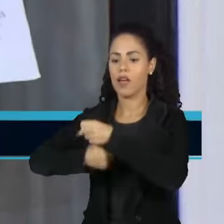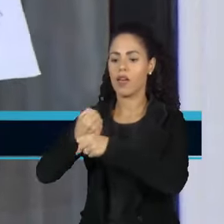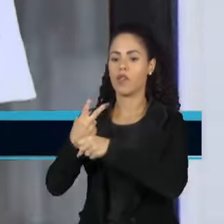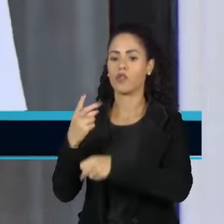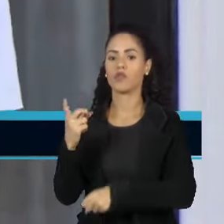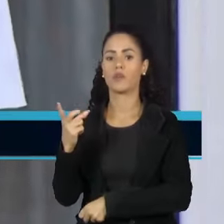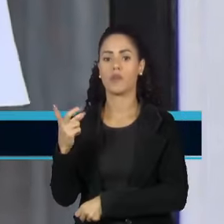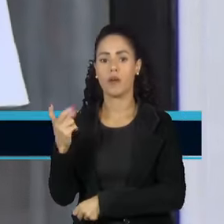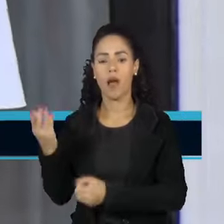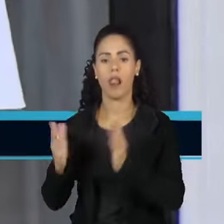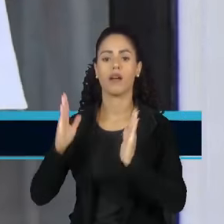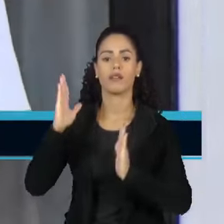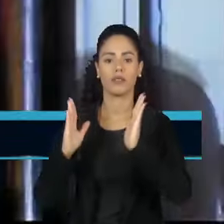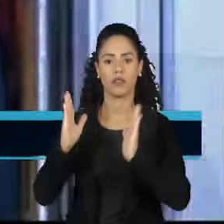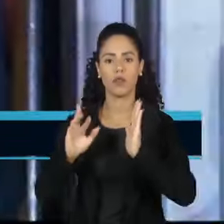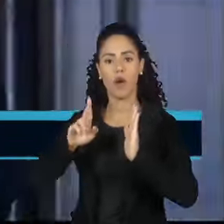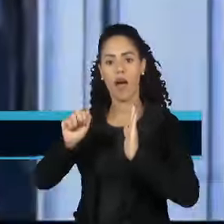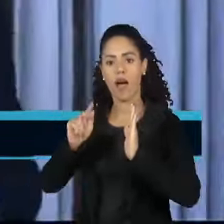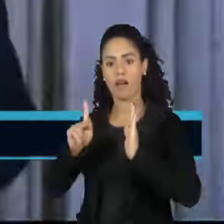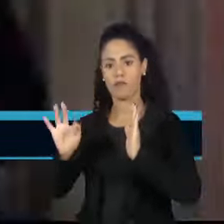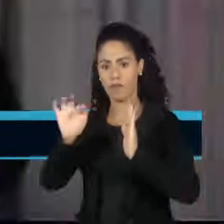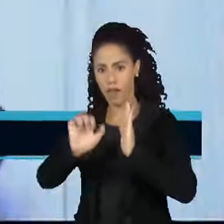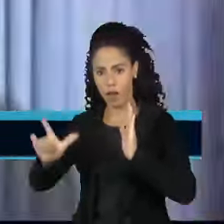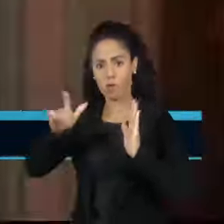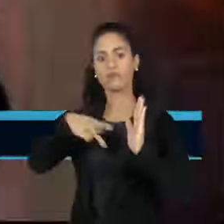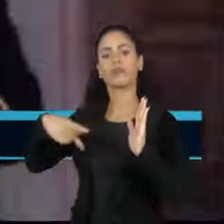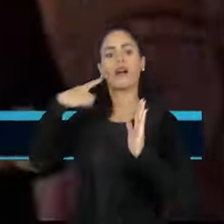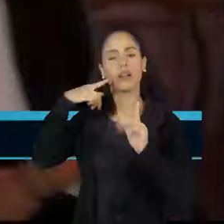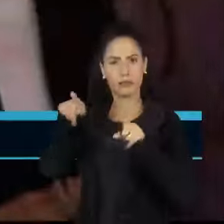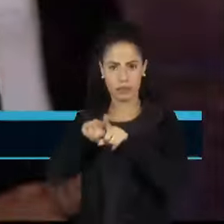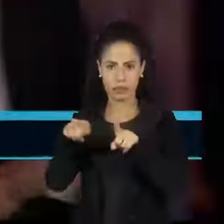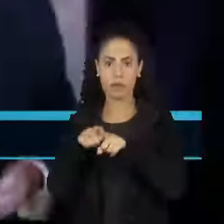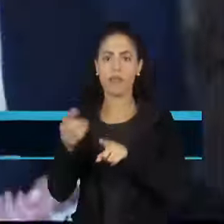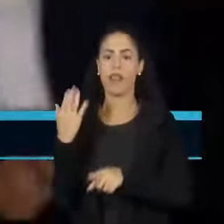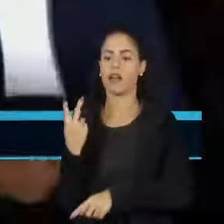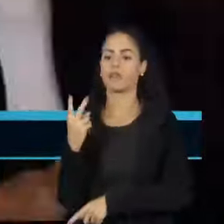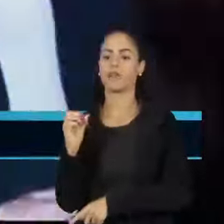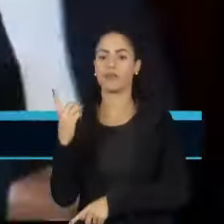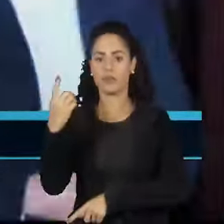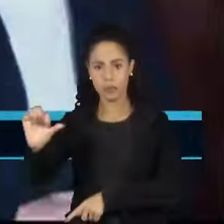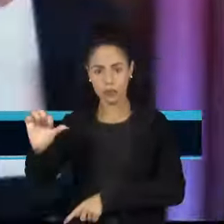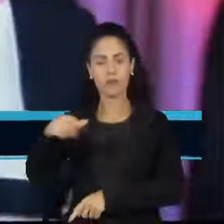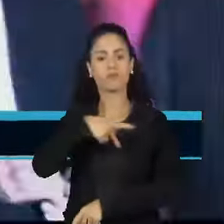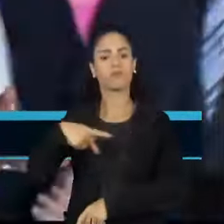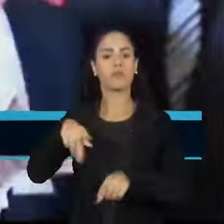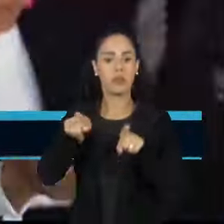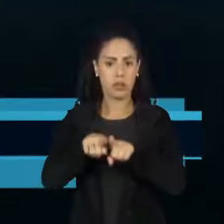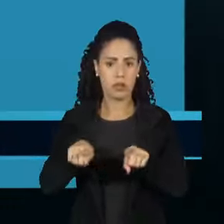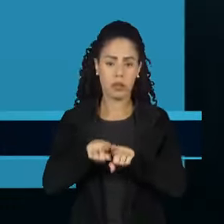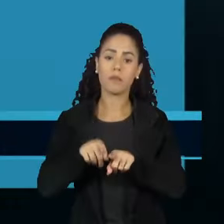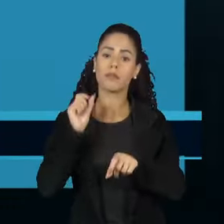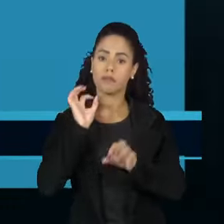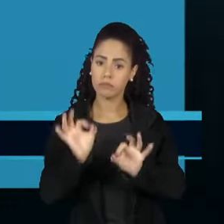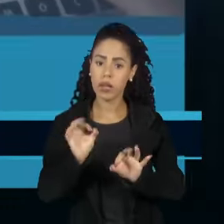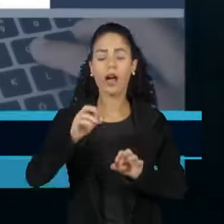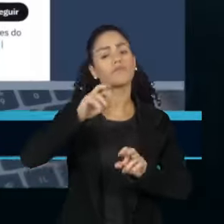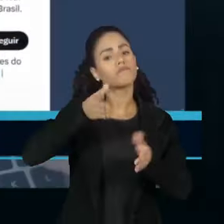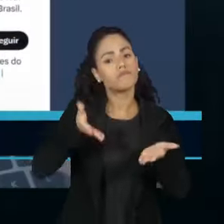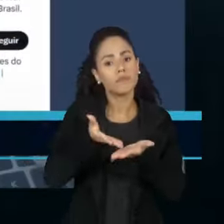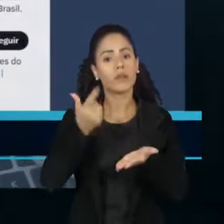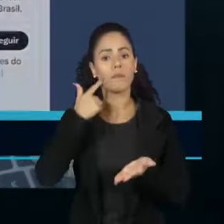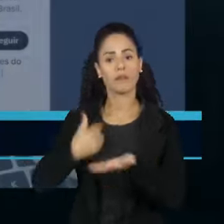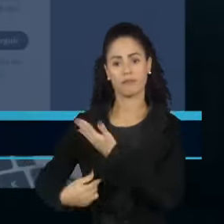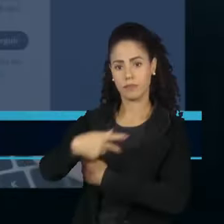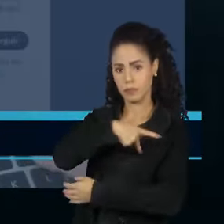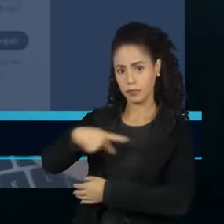durante o governo de Rafael Correa. O asilo foi revogado em 2019 pelo então presidente Lenin Moreno. Pelas redes sociais, o